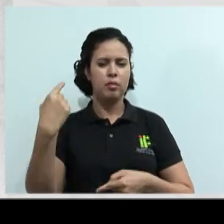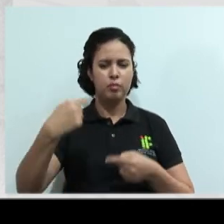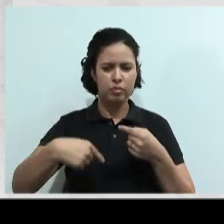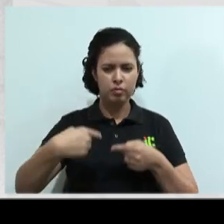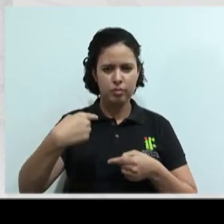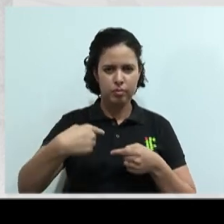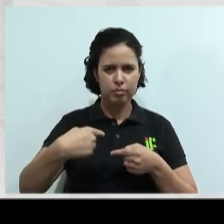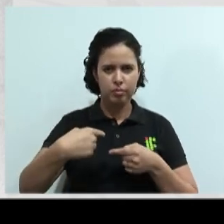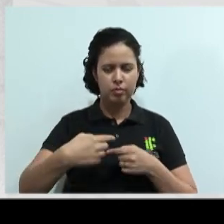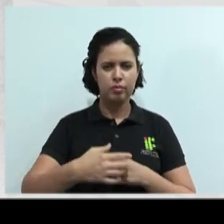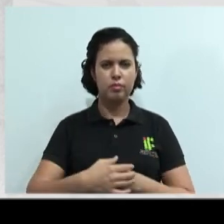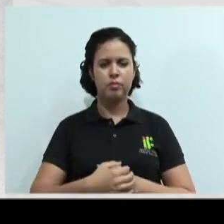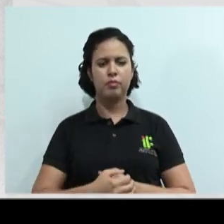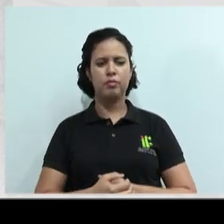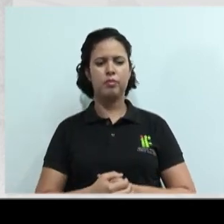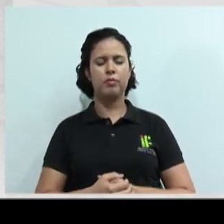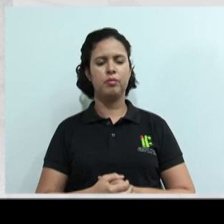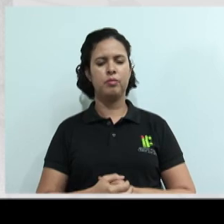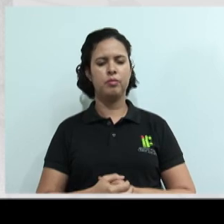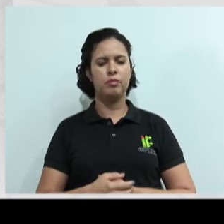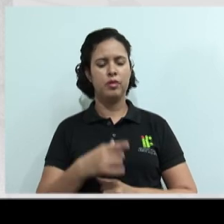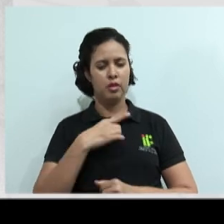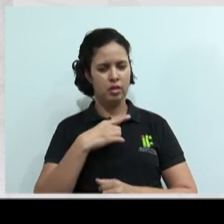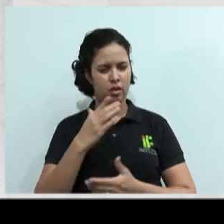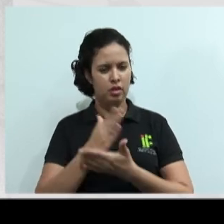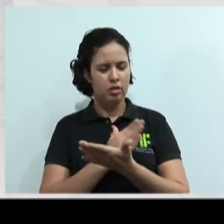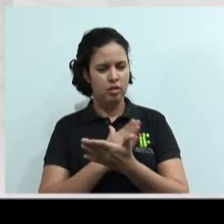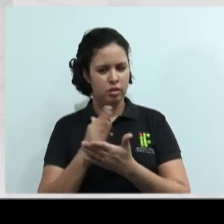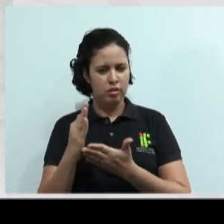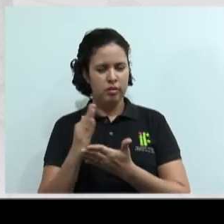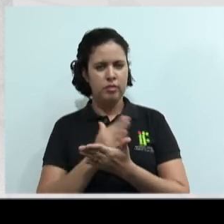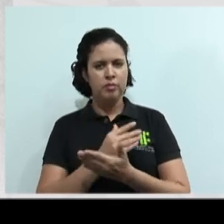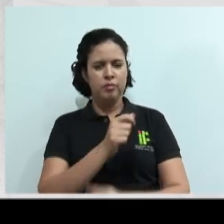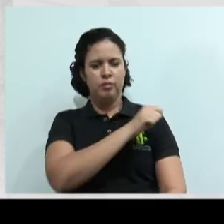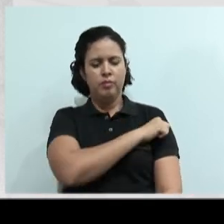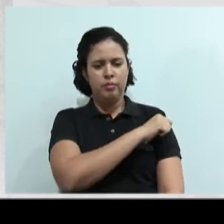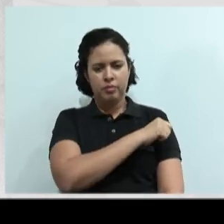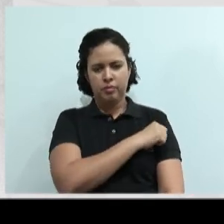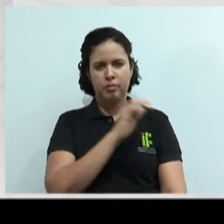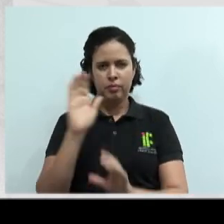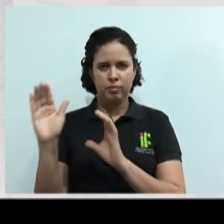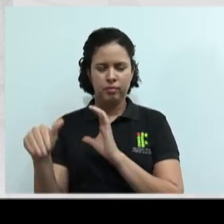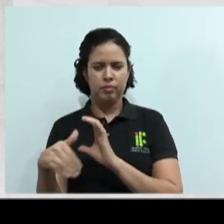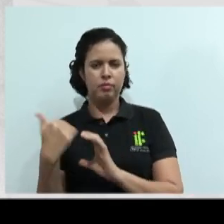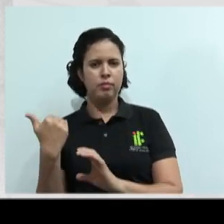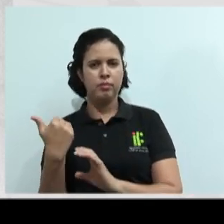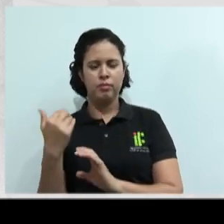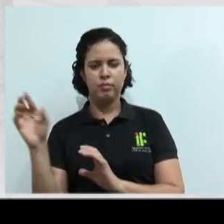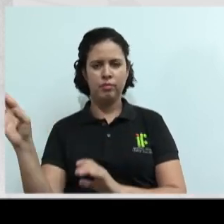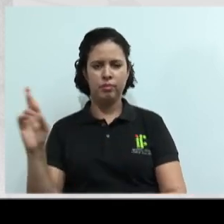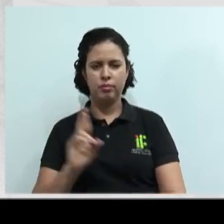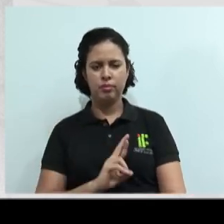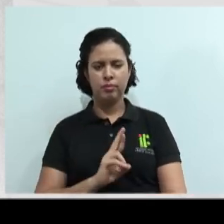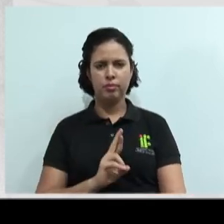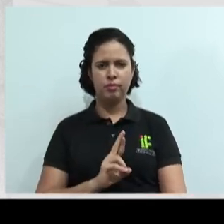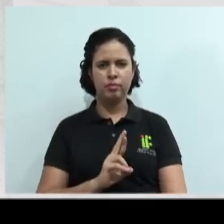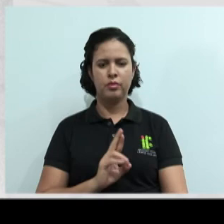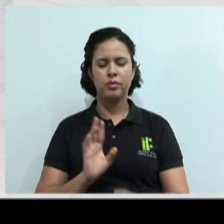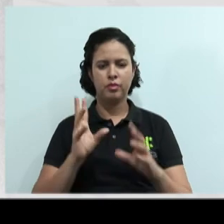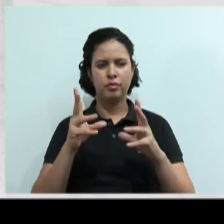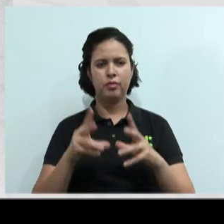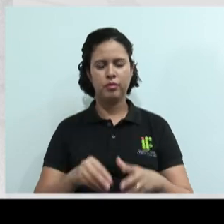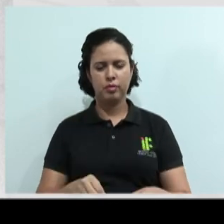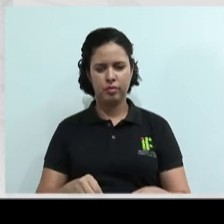quê? Nós temos aí, professor, algum aluno que foi ousado aí em responder essa questão? Se toda